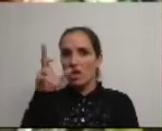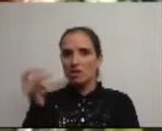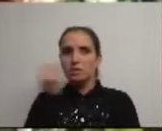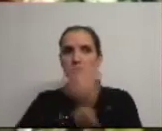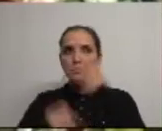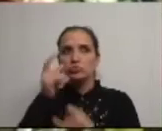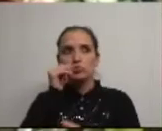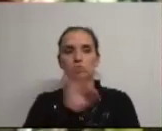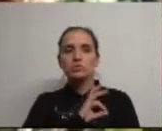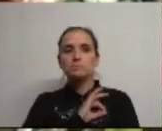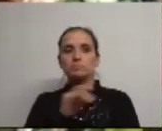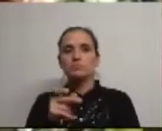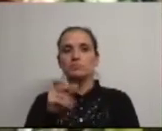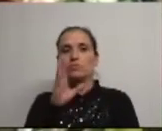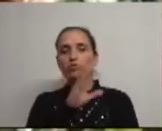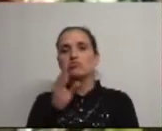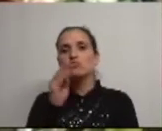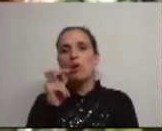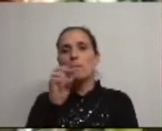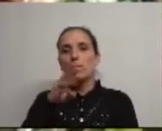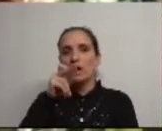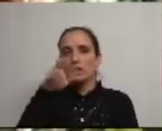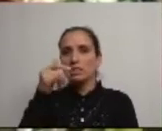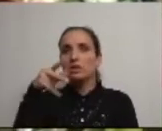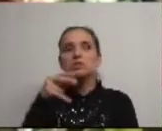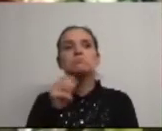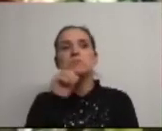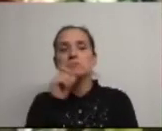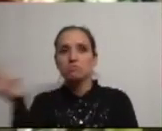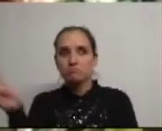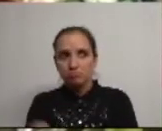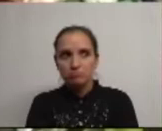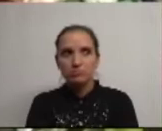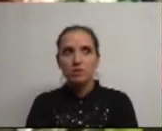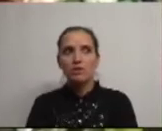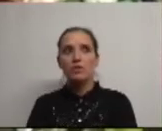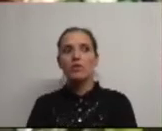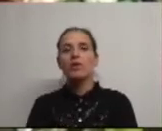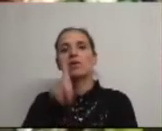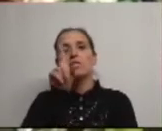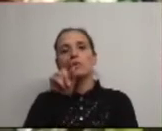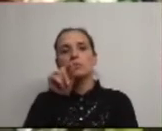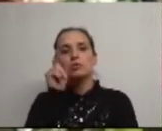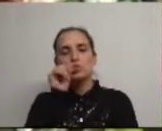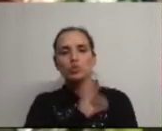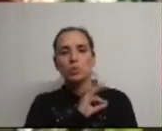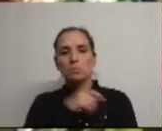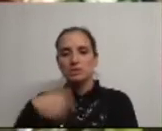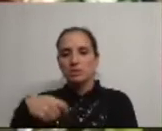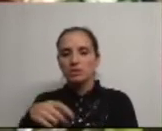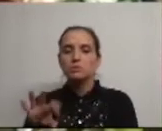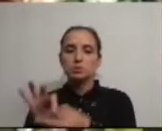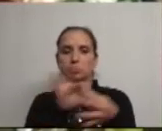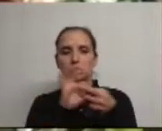Tesoureiro da Junta José Henrique Vidal Martins, que penso que também ainda não está, e também do Sr. Presidente da União de